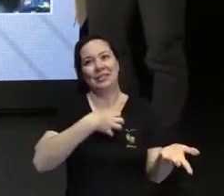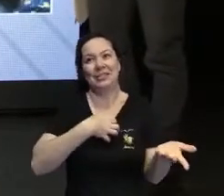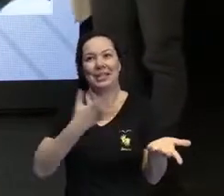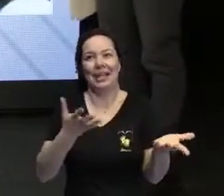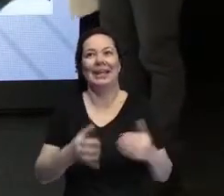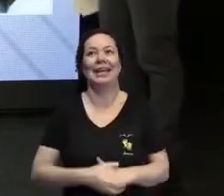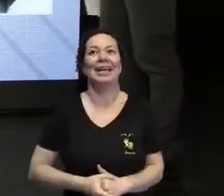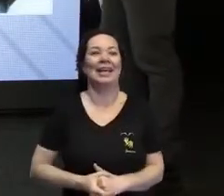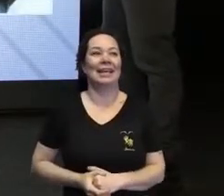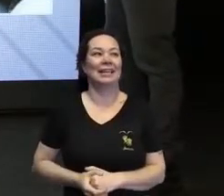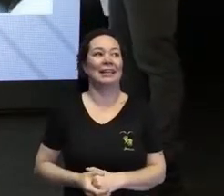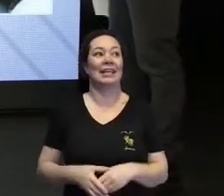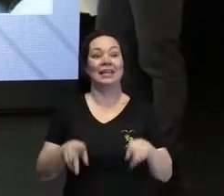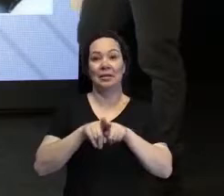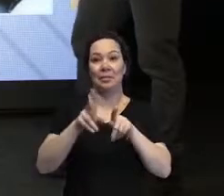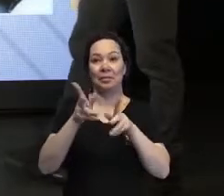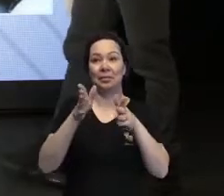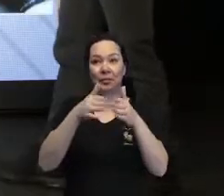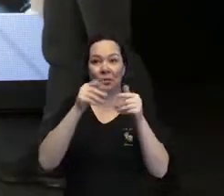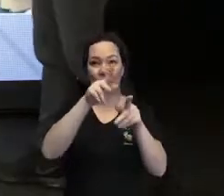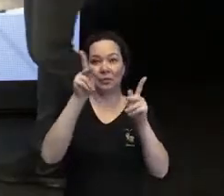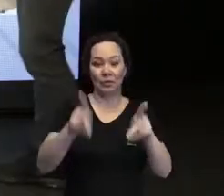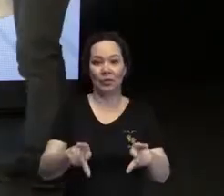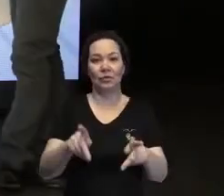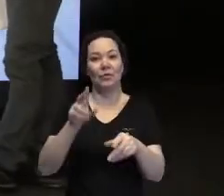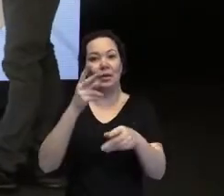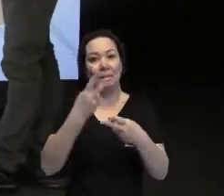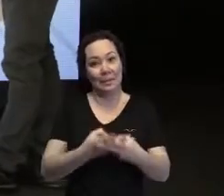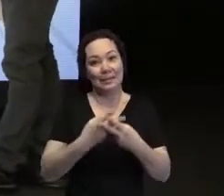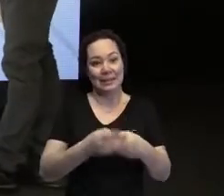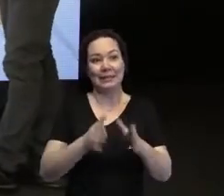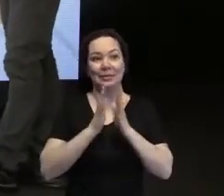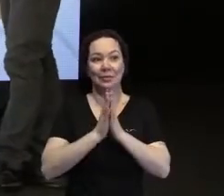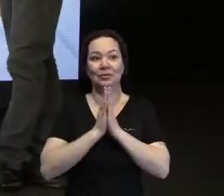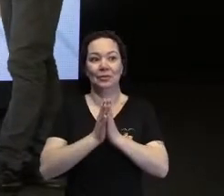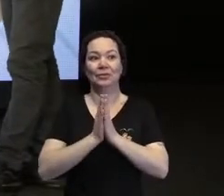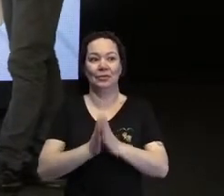nos assistindo também, para ter paciência. Voltou, Luísa? Está nos ouvindo?